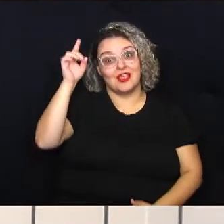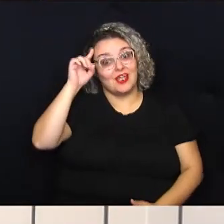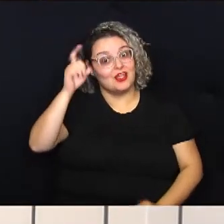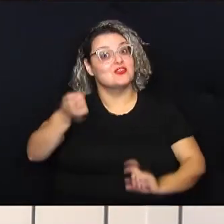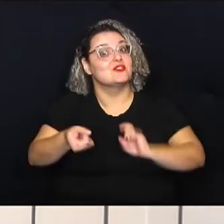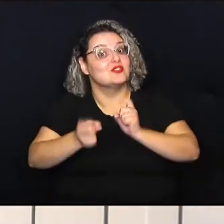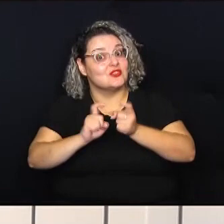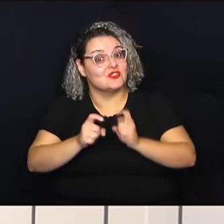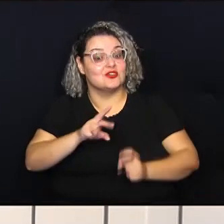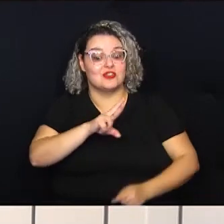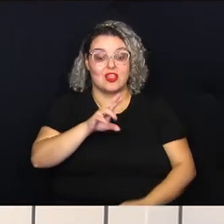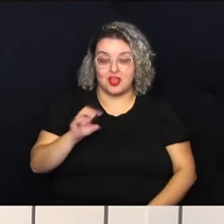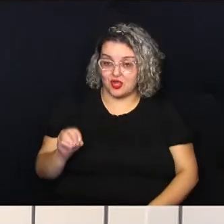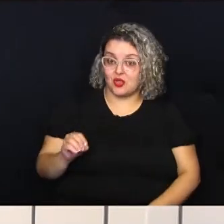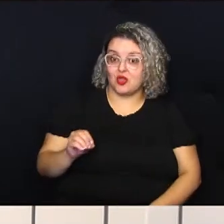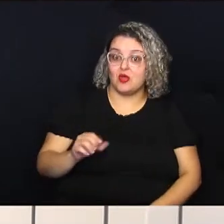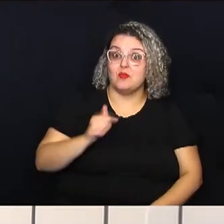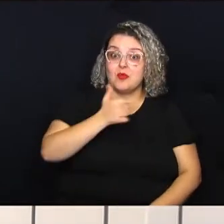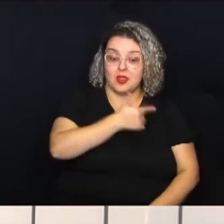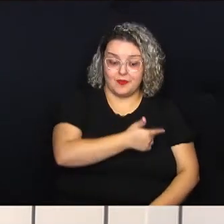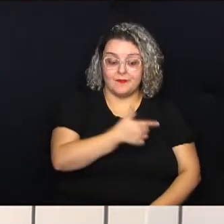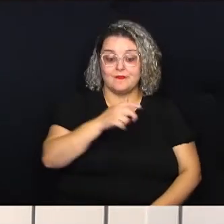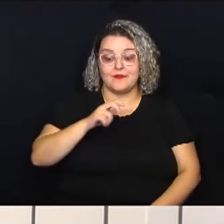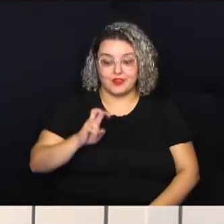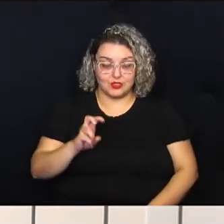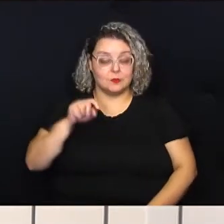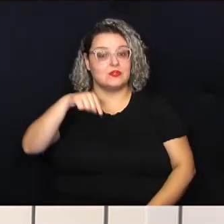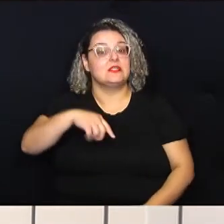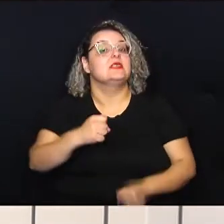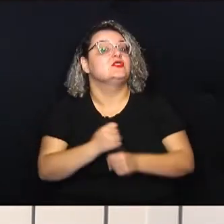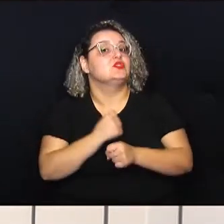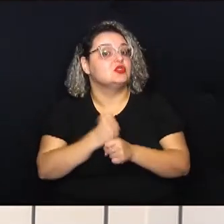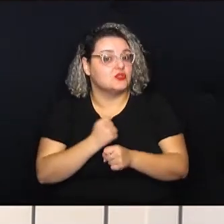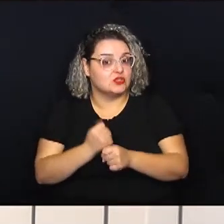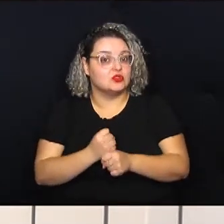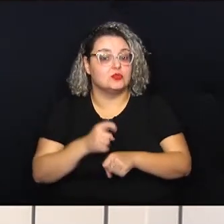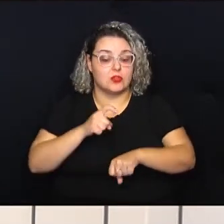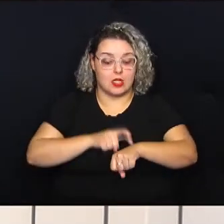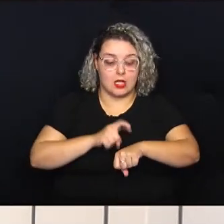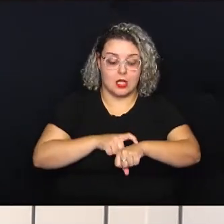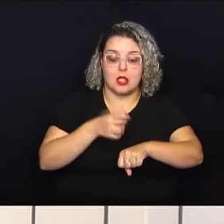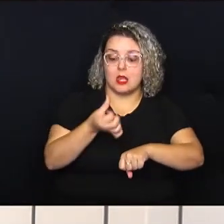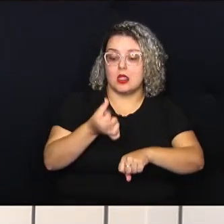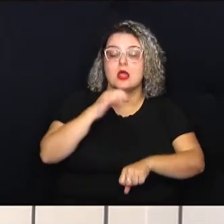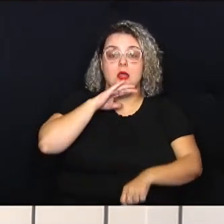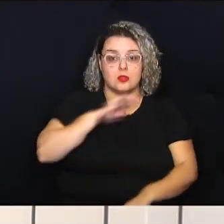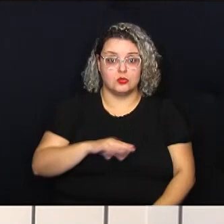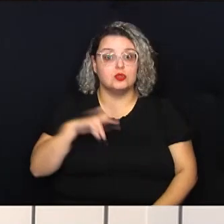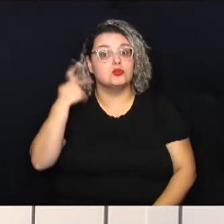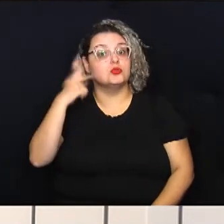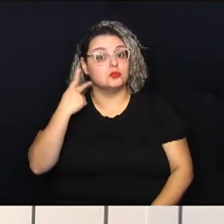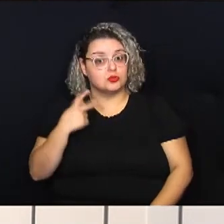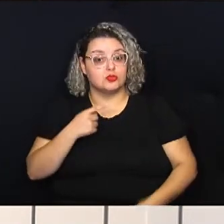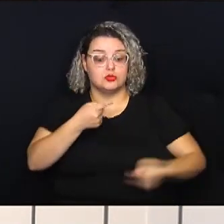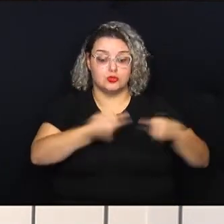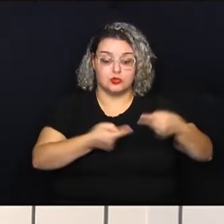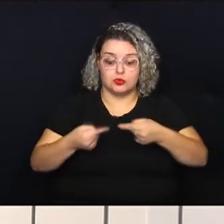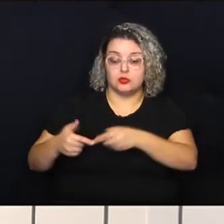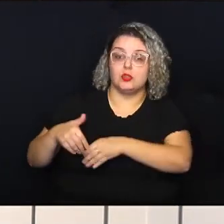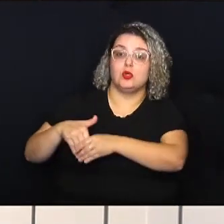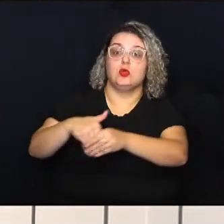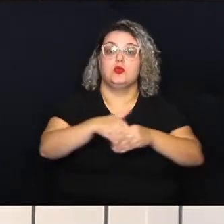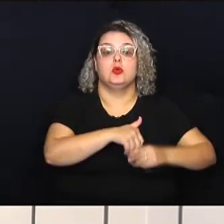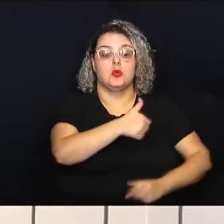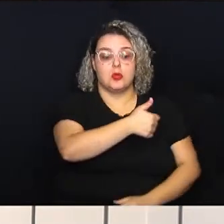reunião ordinária, a 25ª deste ano. A partir das 6 horas da tarde, os vereadores vão discutir e votar